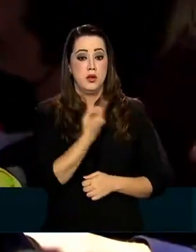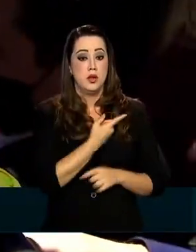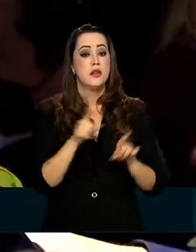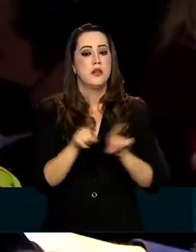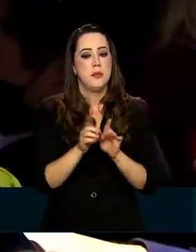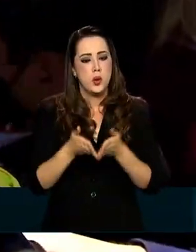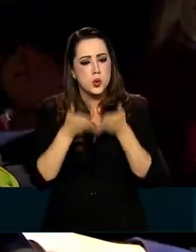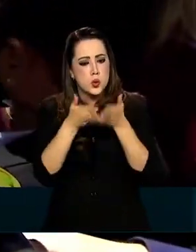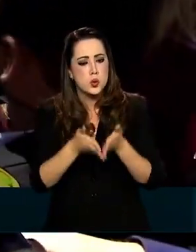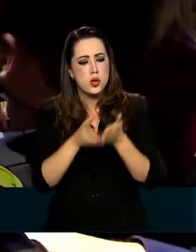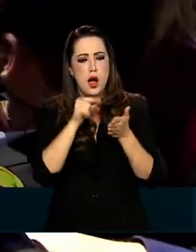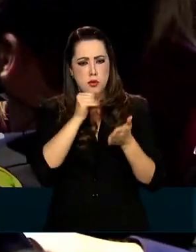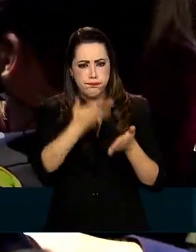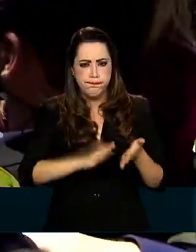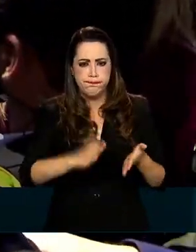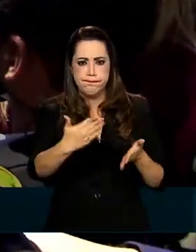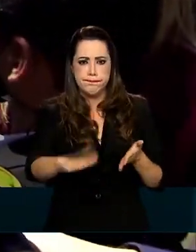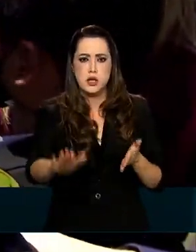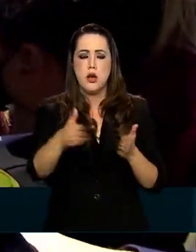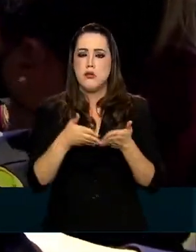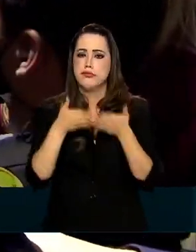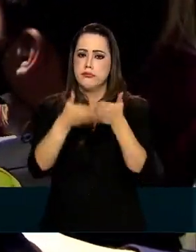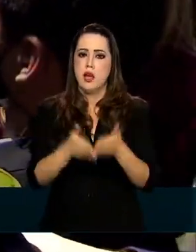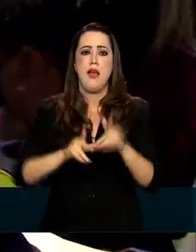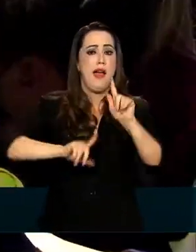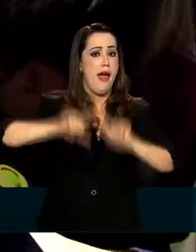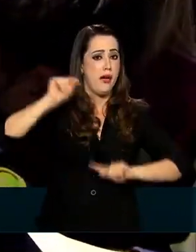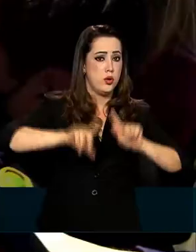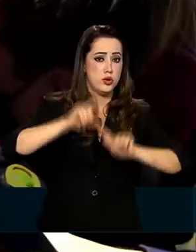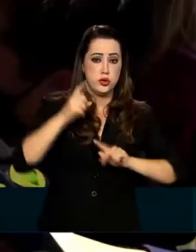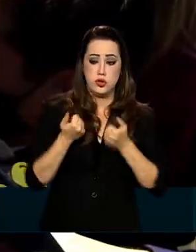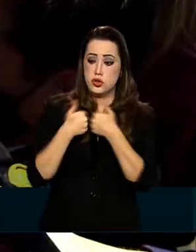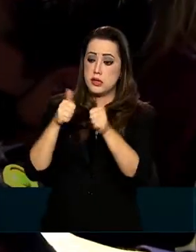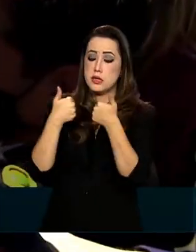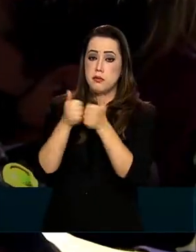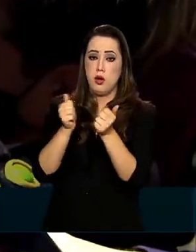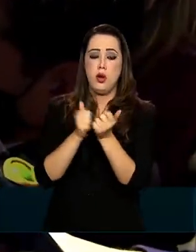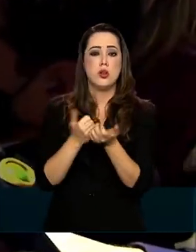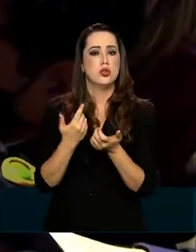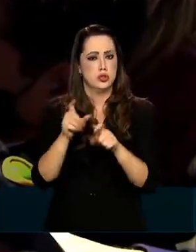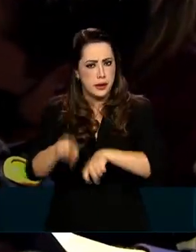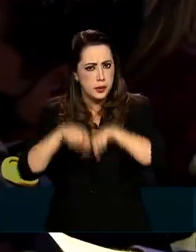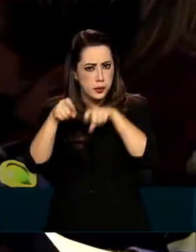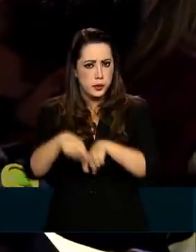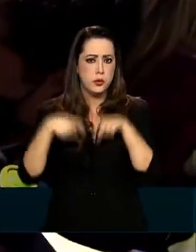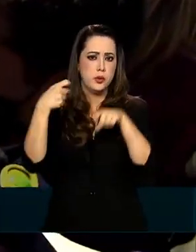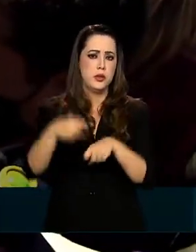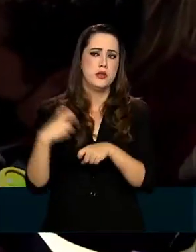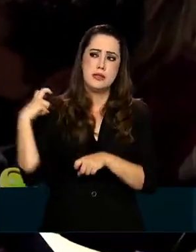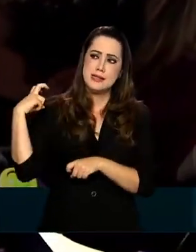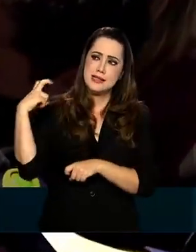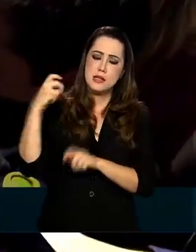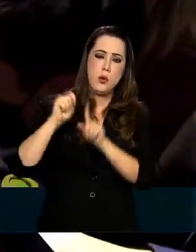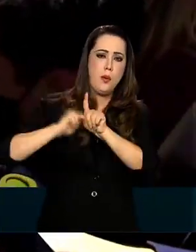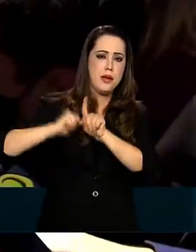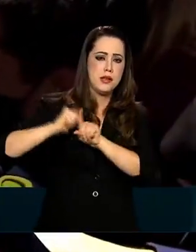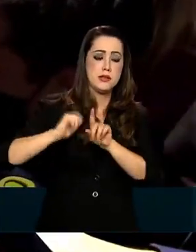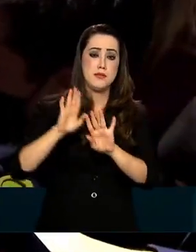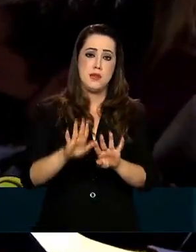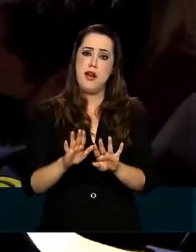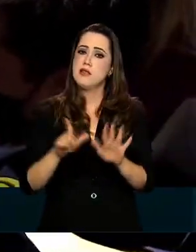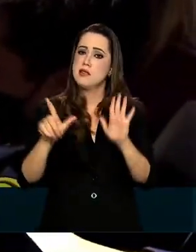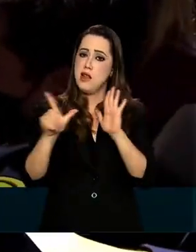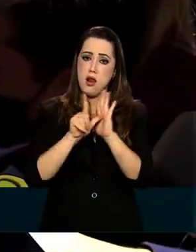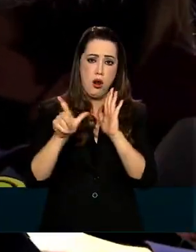batido recorde de exportação de grãos nos últimos cinco meses. Tudo isso é bom para o Brasil. Agora o comércio como um todo tem que